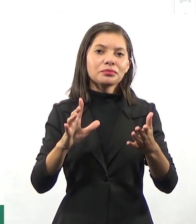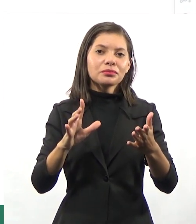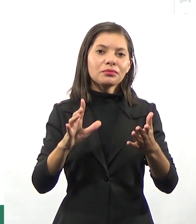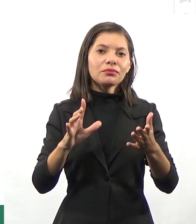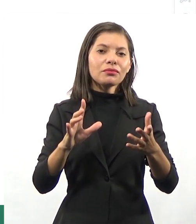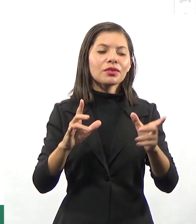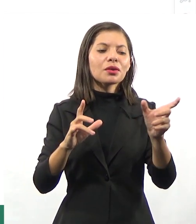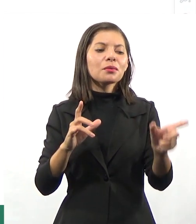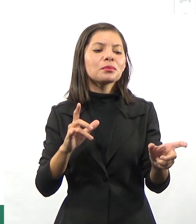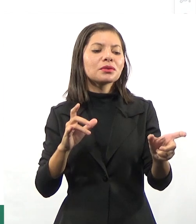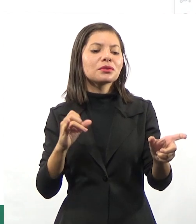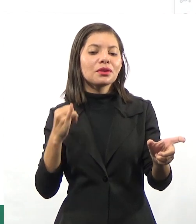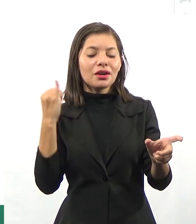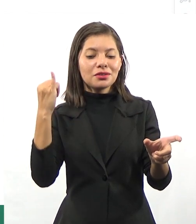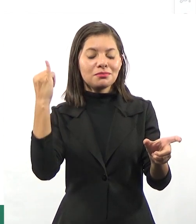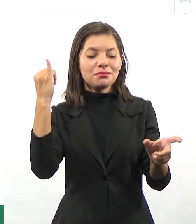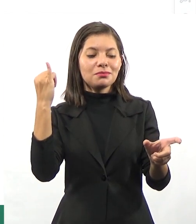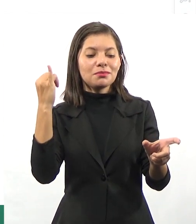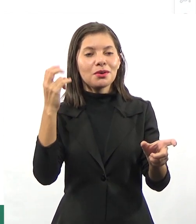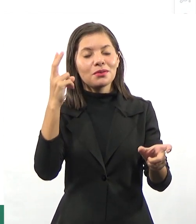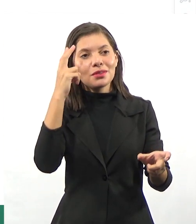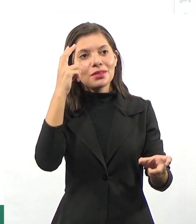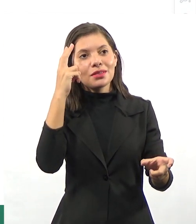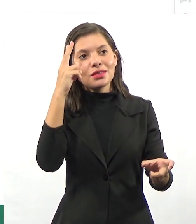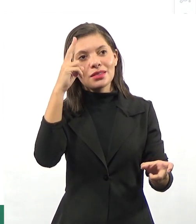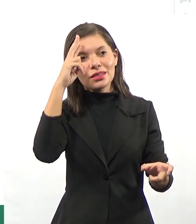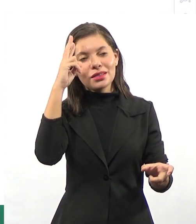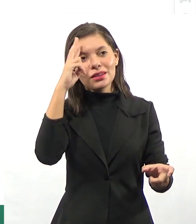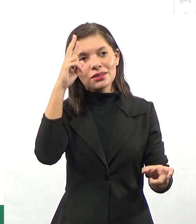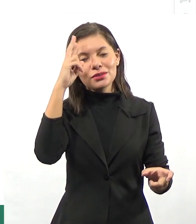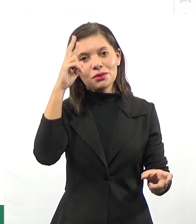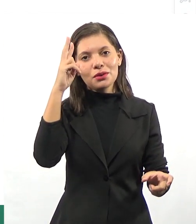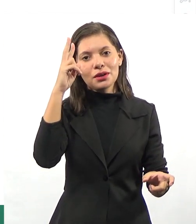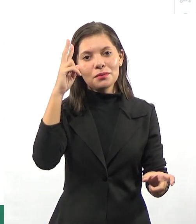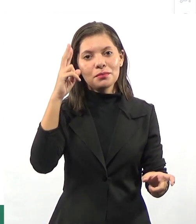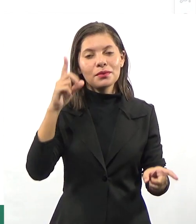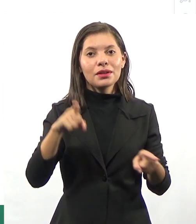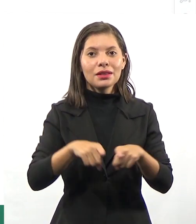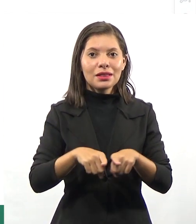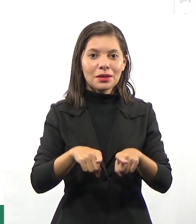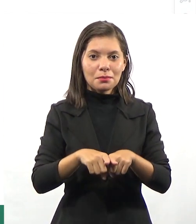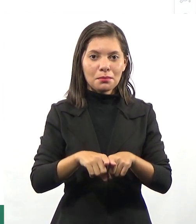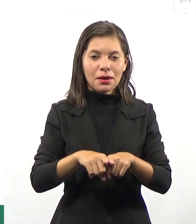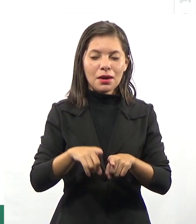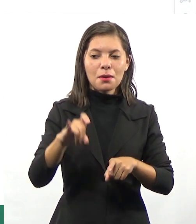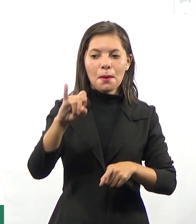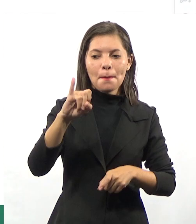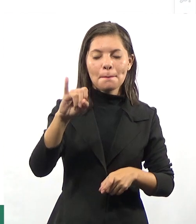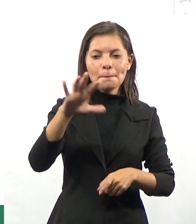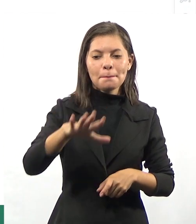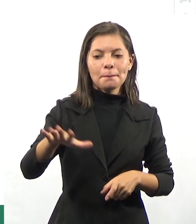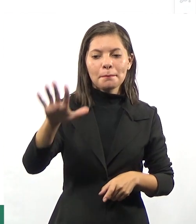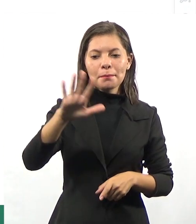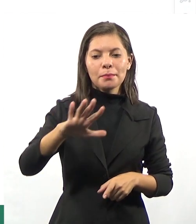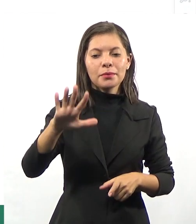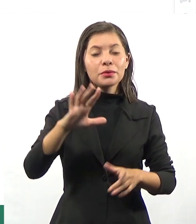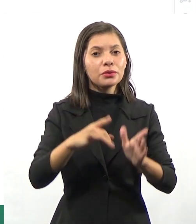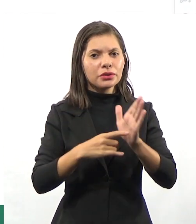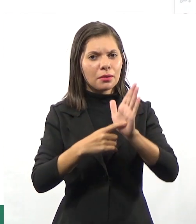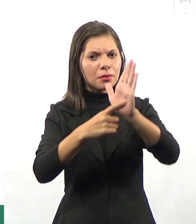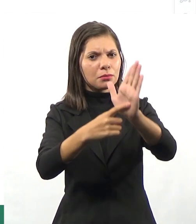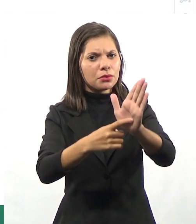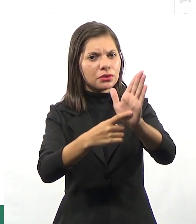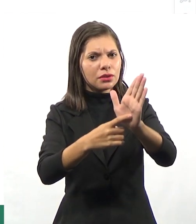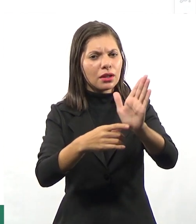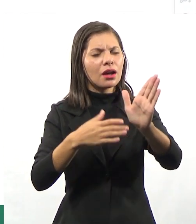o personagem principal da história? Eu posso usar tecnologia também para ilustrar. Será que eu consigo,